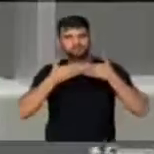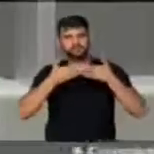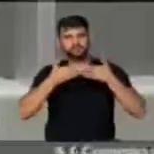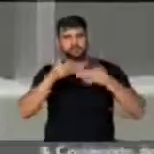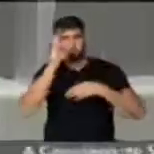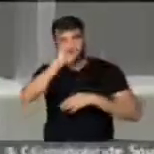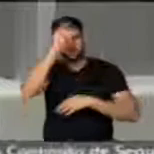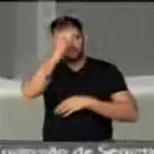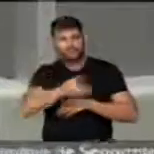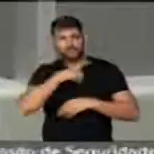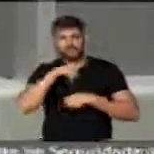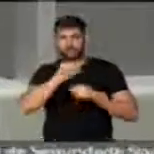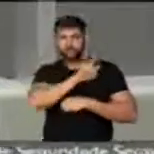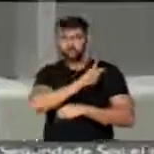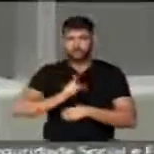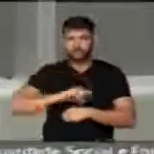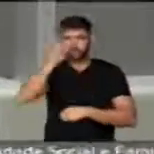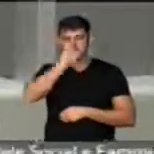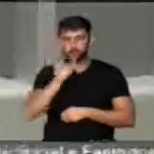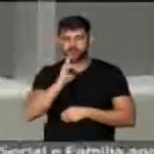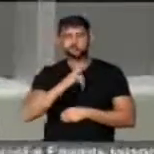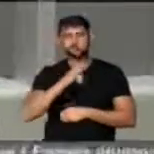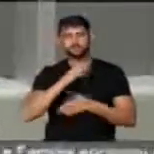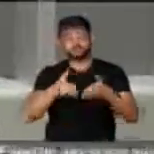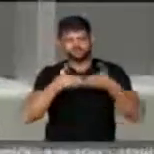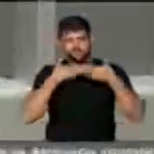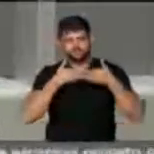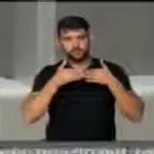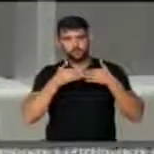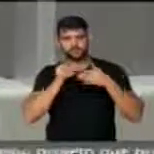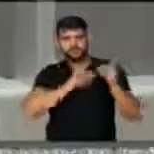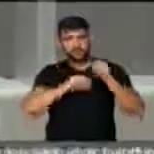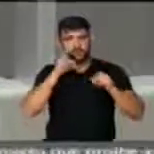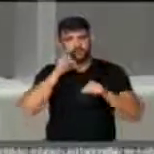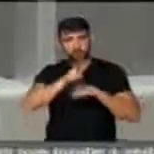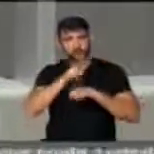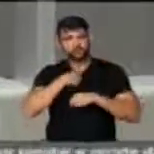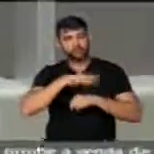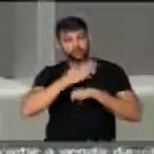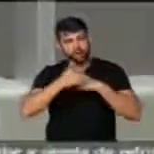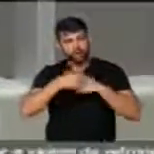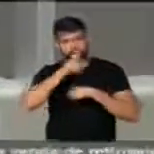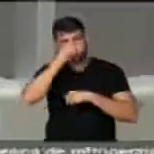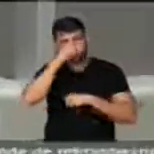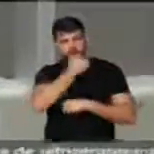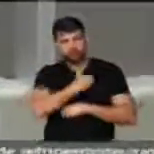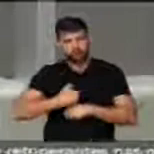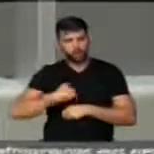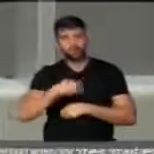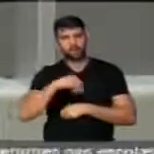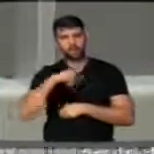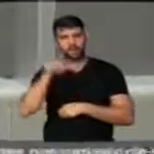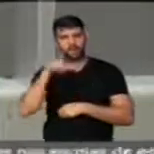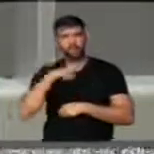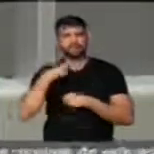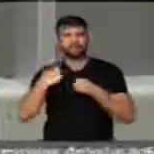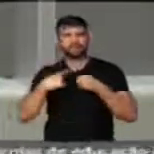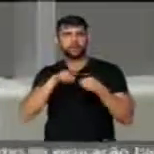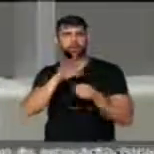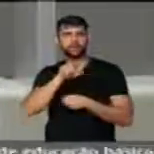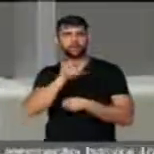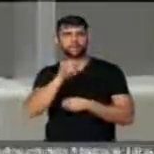a vossa excelência, como presidente do Brasil, para que olhe para o nosso Hospital Público da Medicina de Uberlândia,